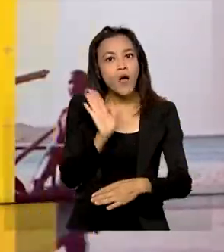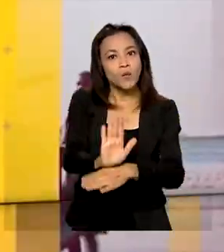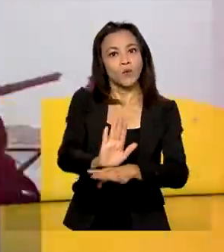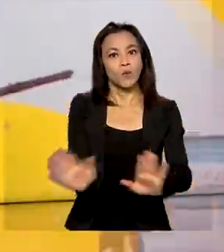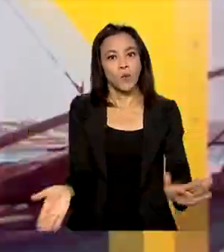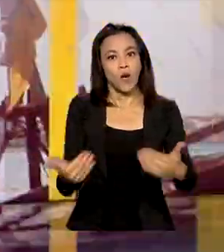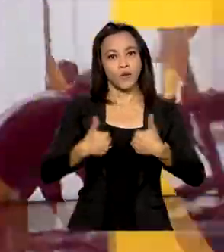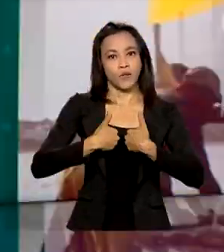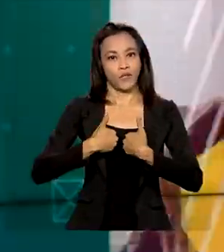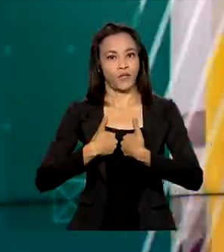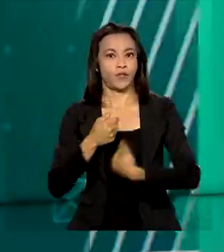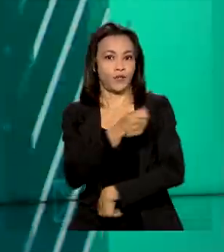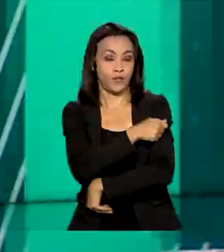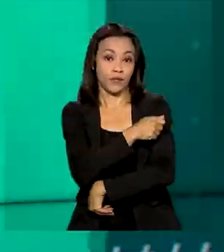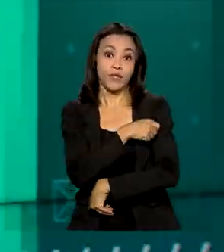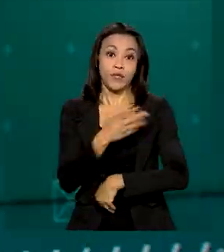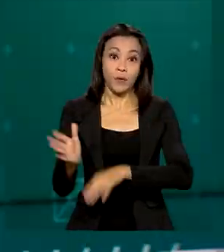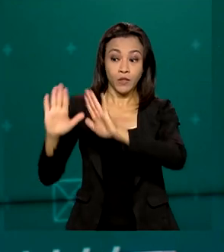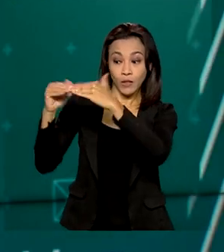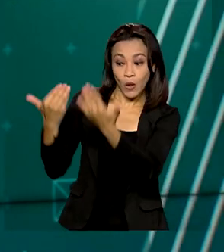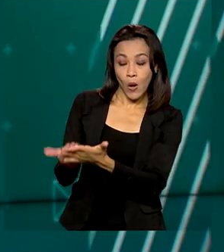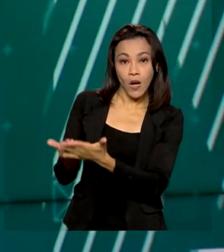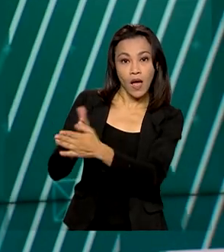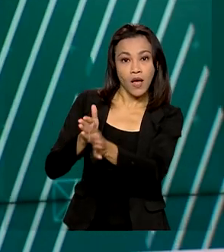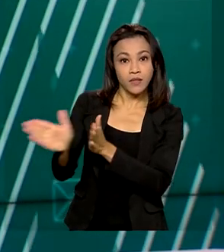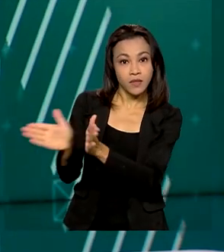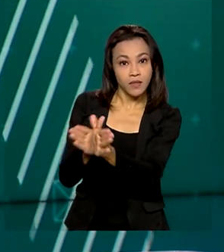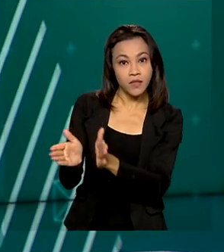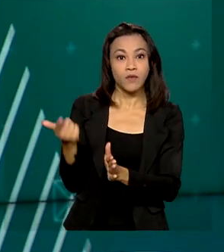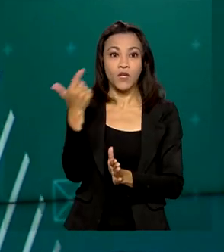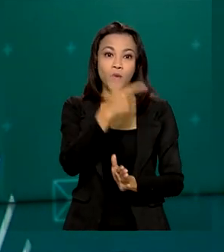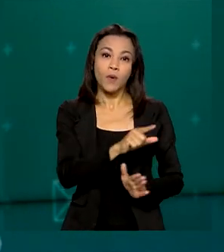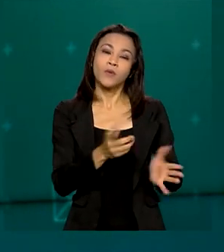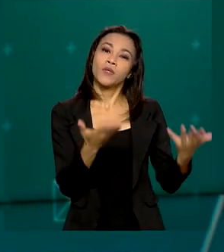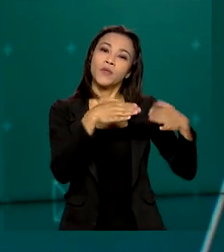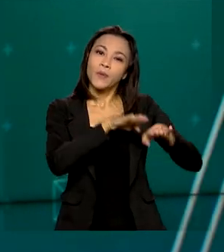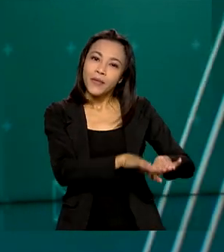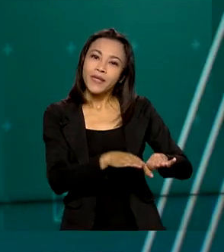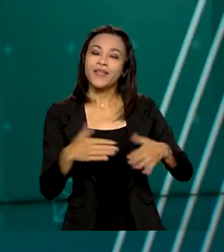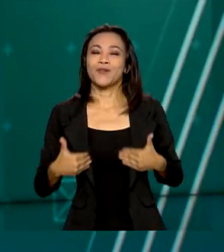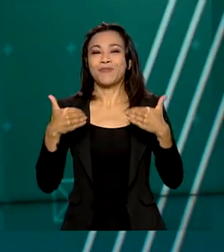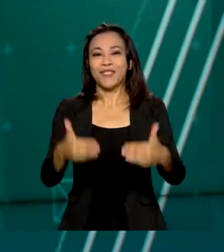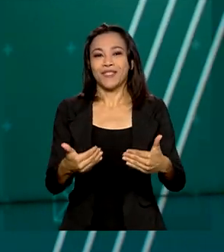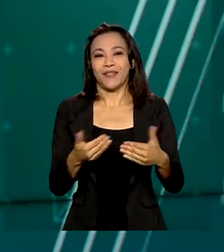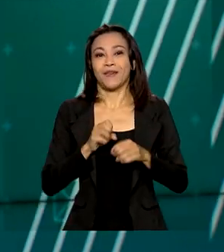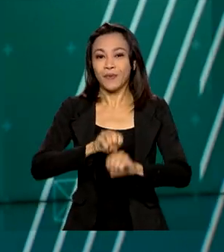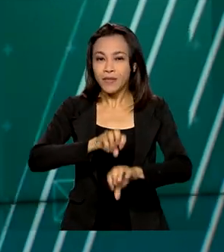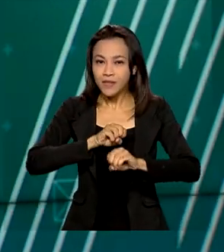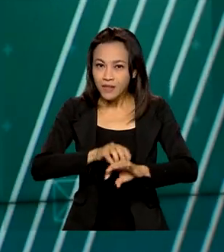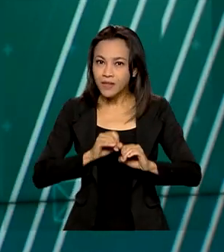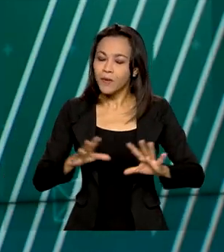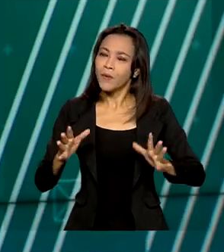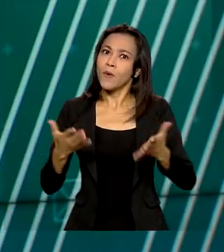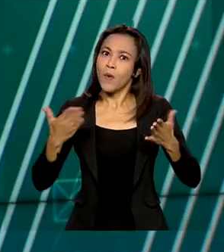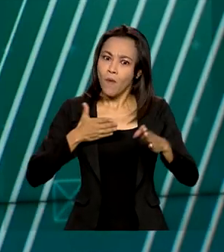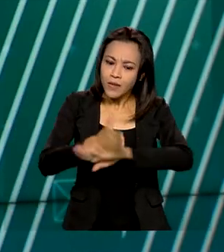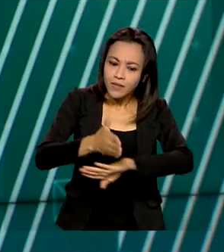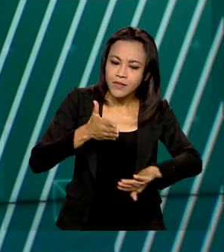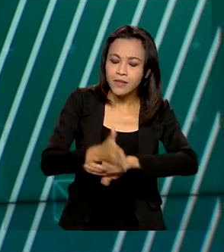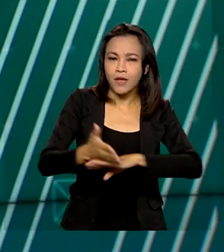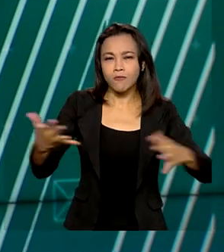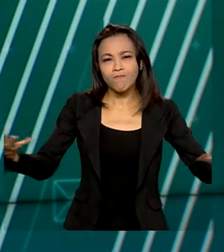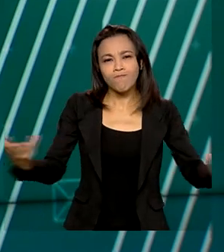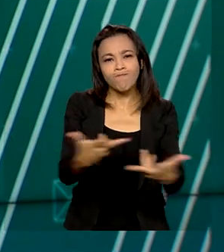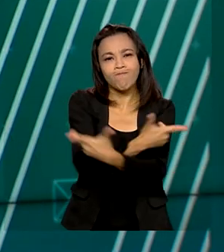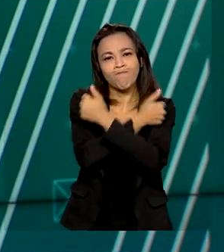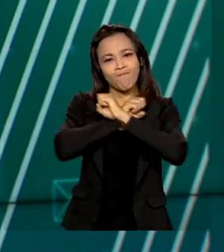Com programas como Escola Acessível e o Incluir, o Ministério da Educação procura garantir o acesso pleno dessas pessoas a uma